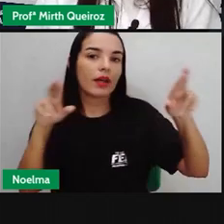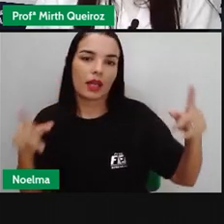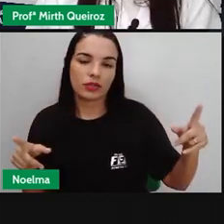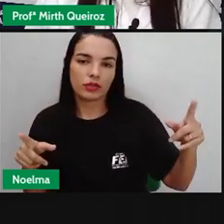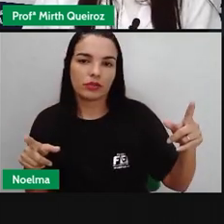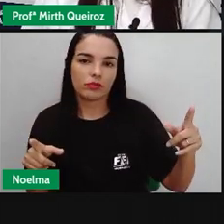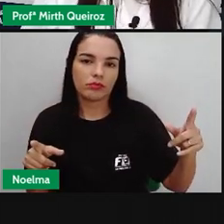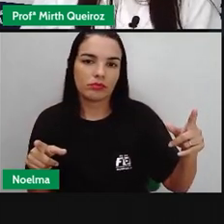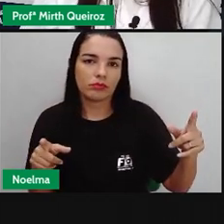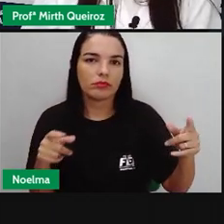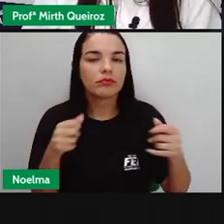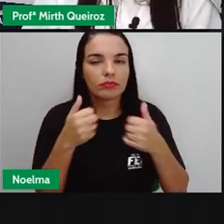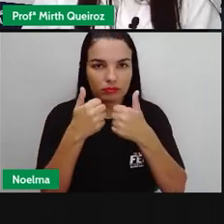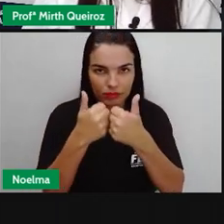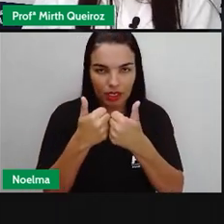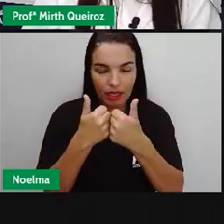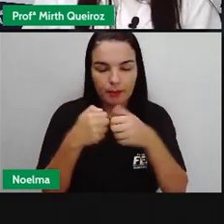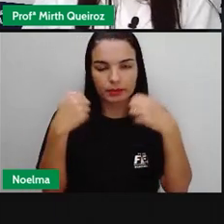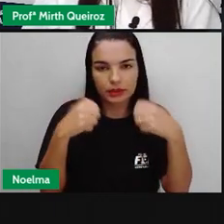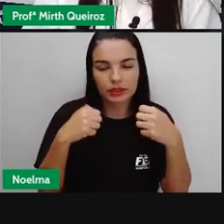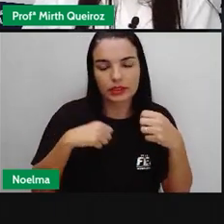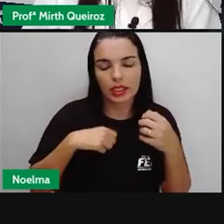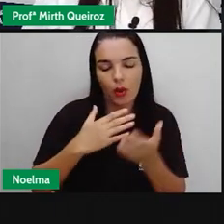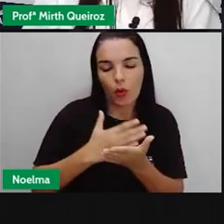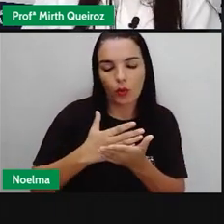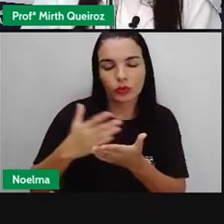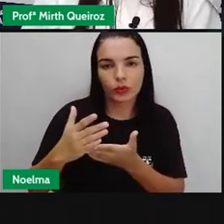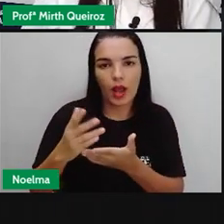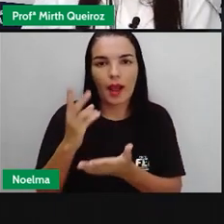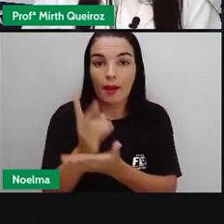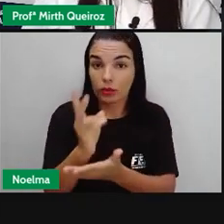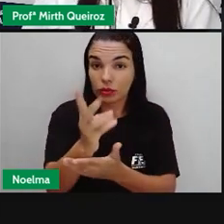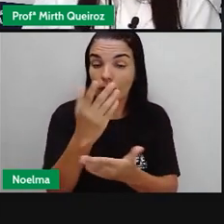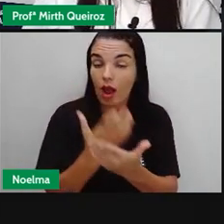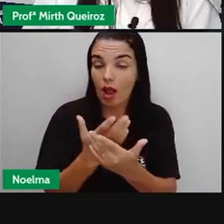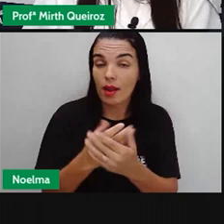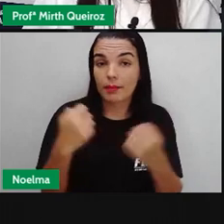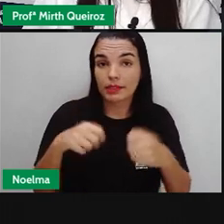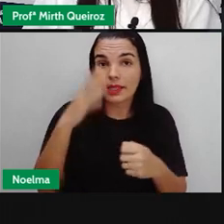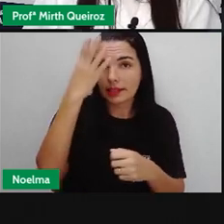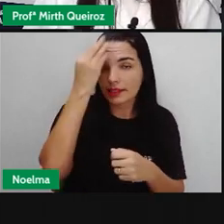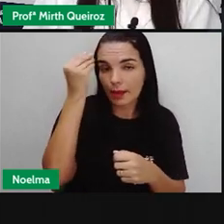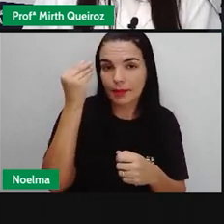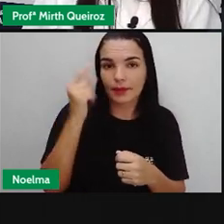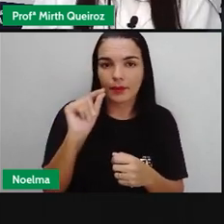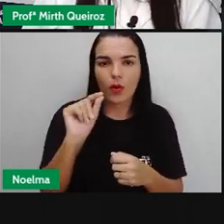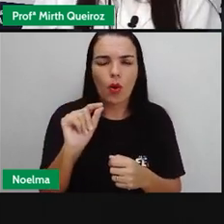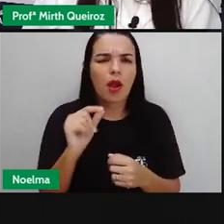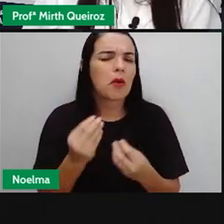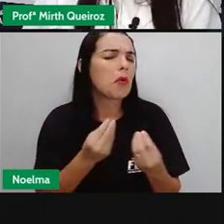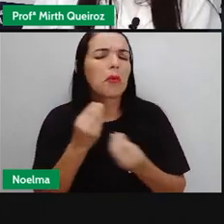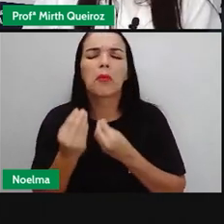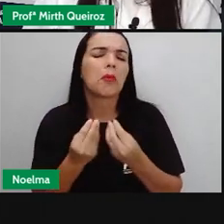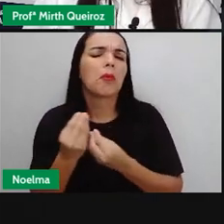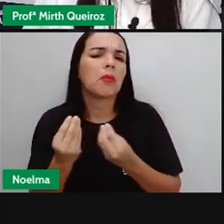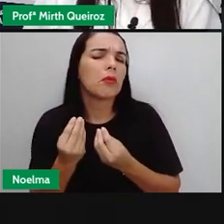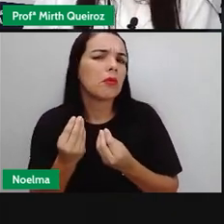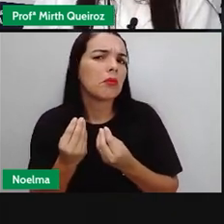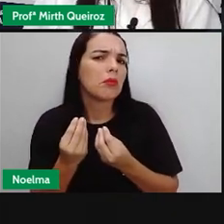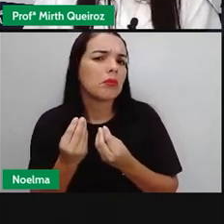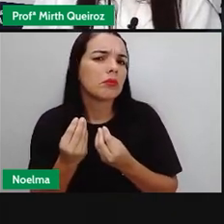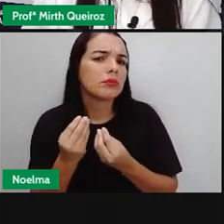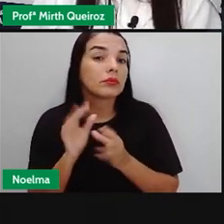imigração, para que a gente possa dar seguimento aí às nossas aulas. Como assim, pró?